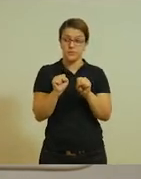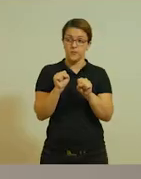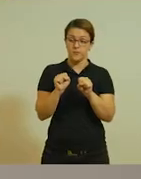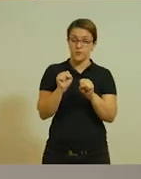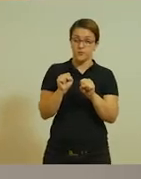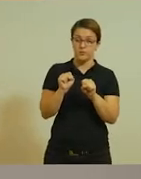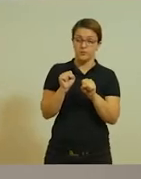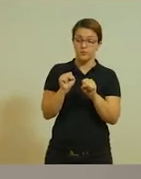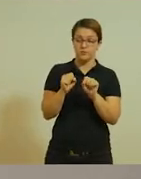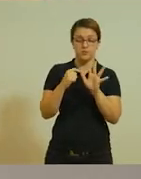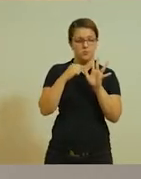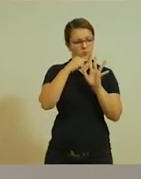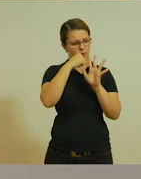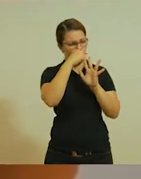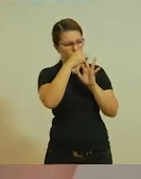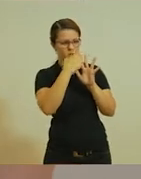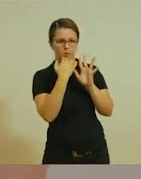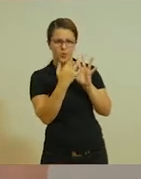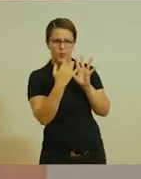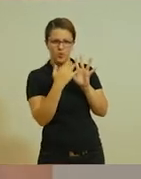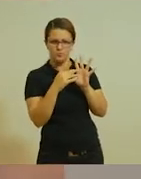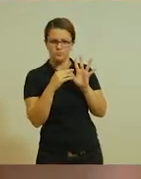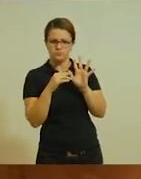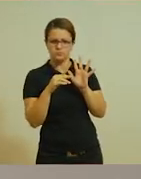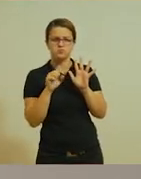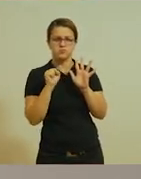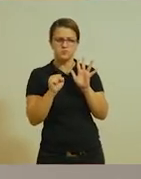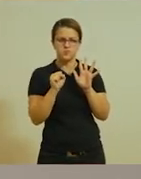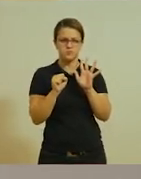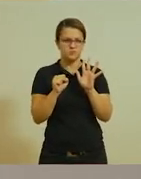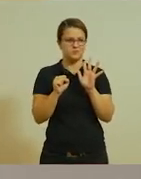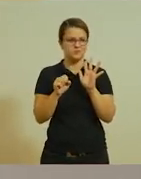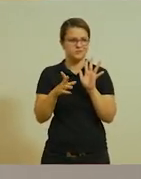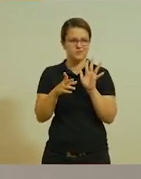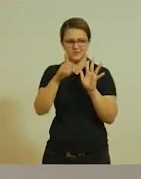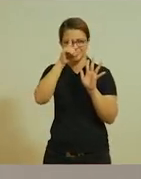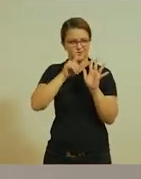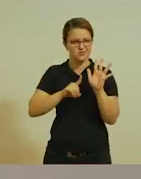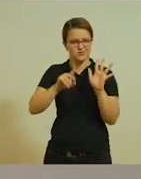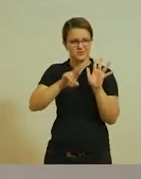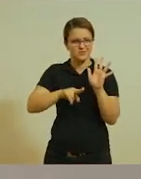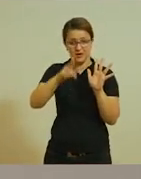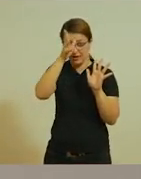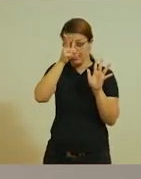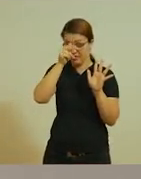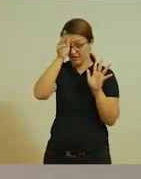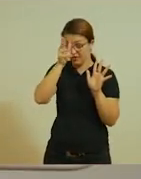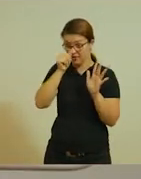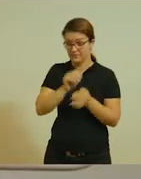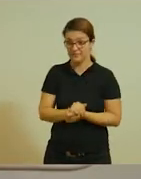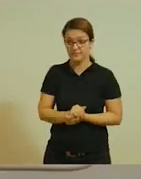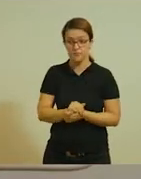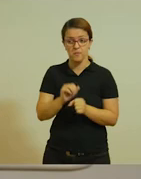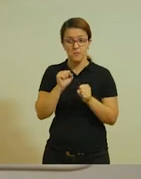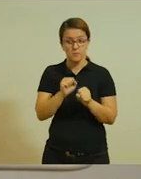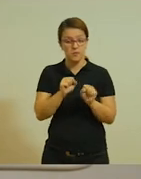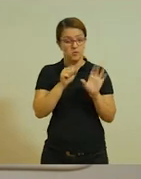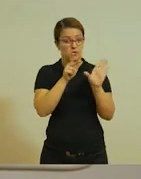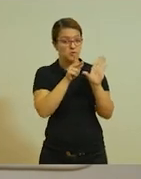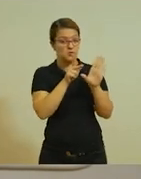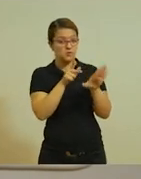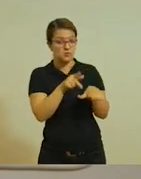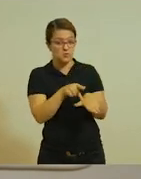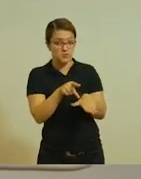posso utilizar também outras cores, no caso o amarelo, para fazer essa galinha. Posso utilizar o